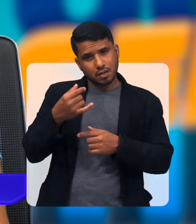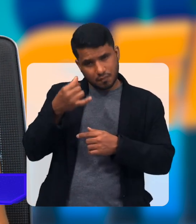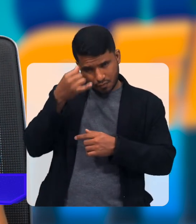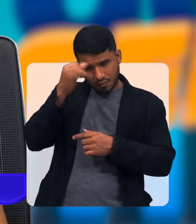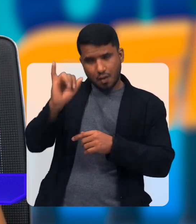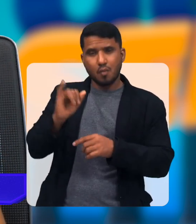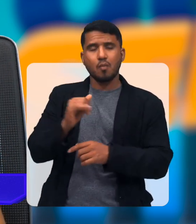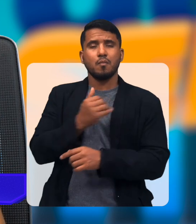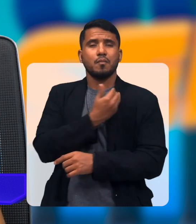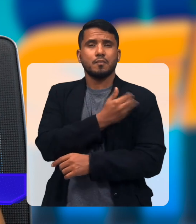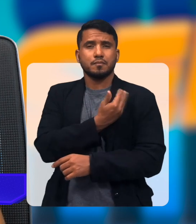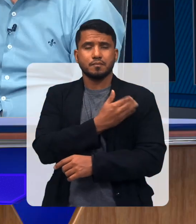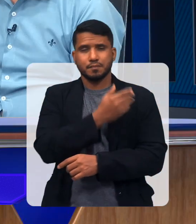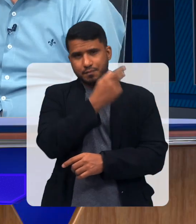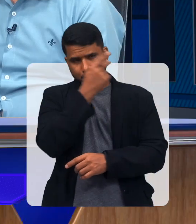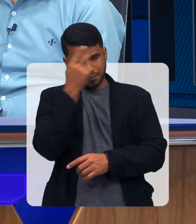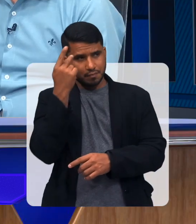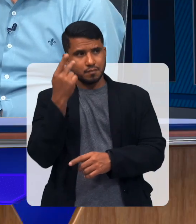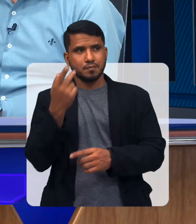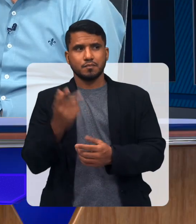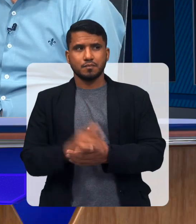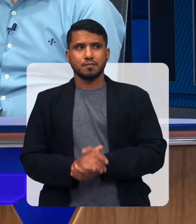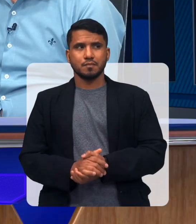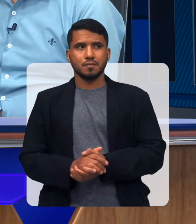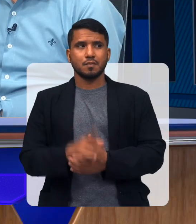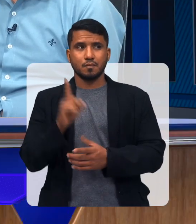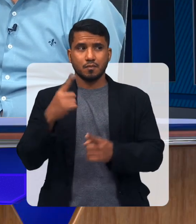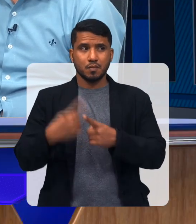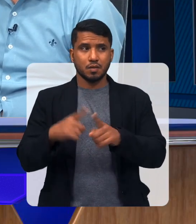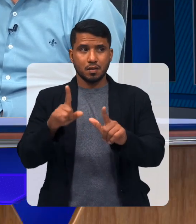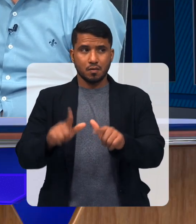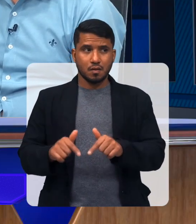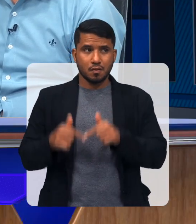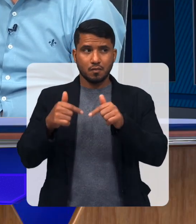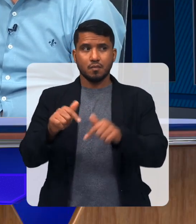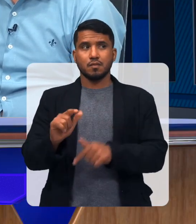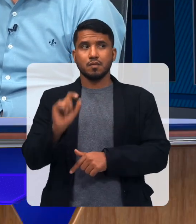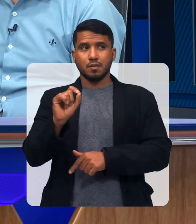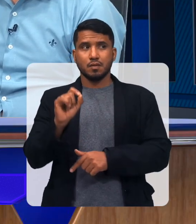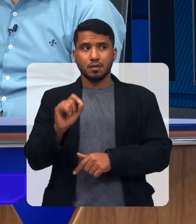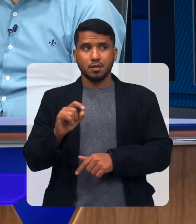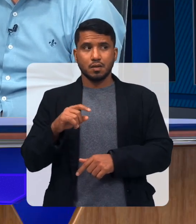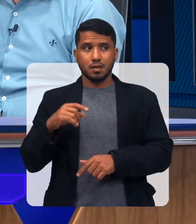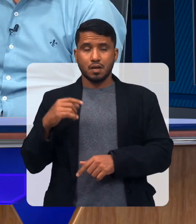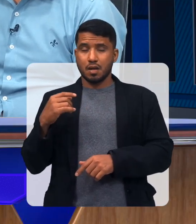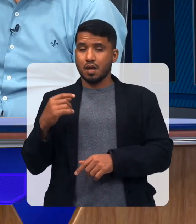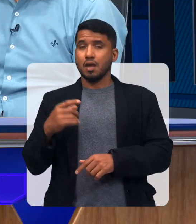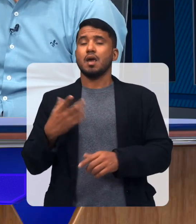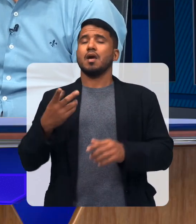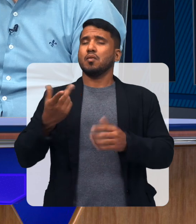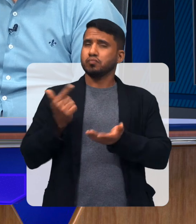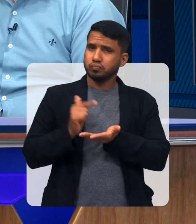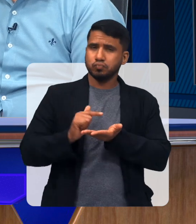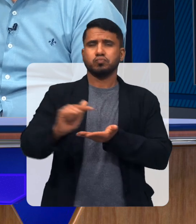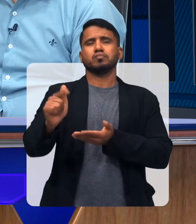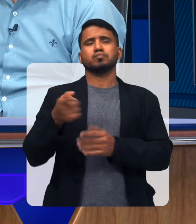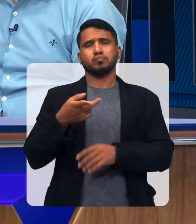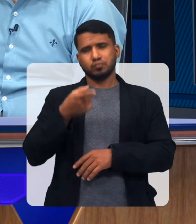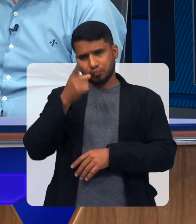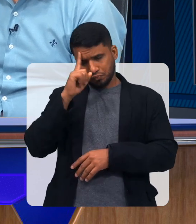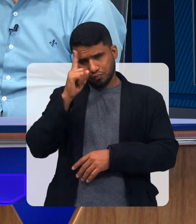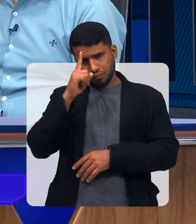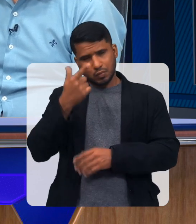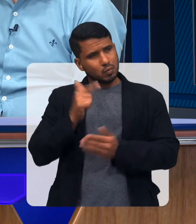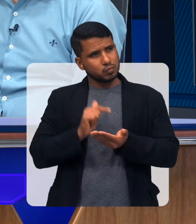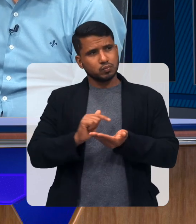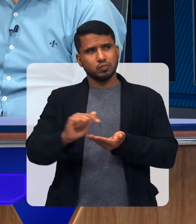né E pela essa luta combater o preconceito, né Isso As pessoas com deficiência É uma luta que... Ela é